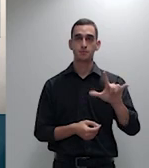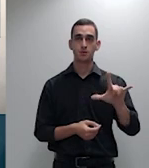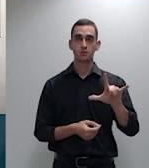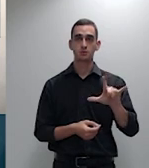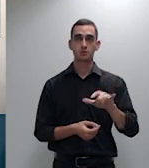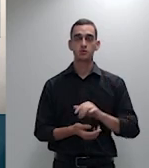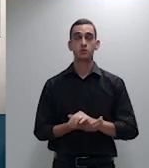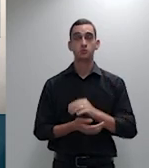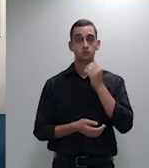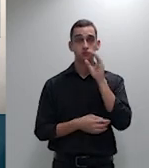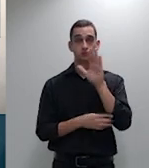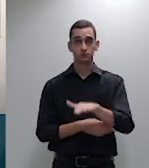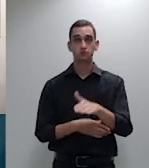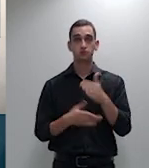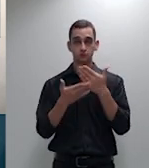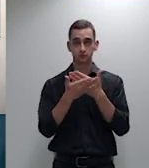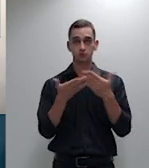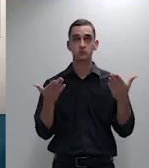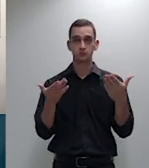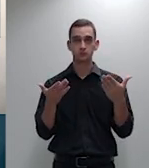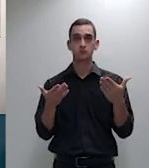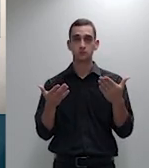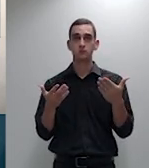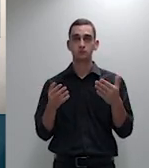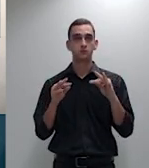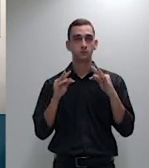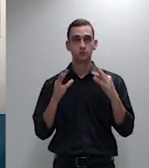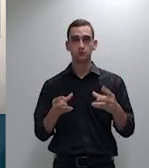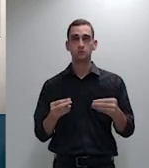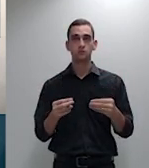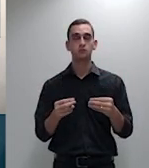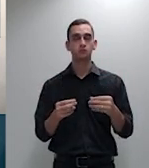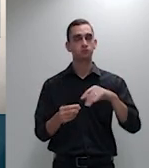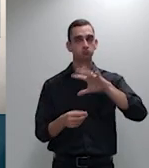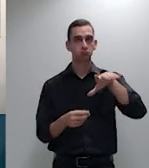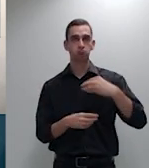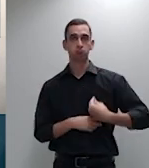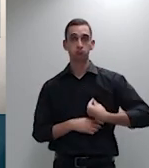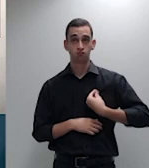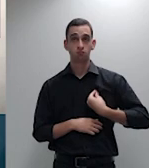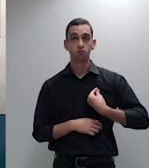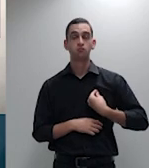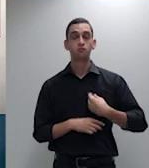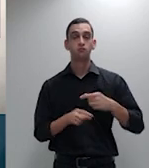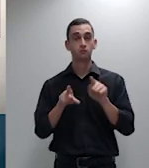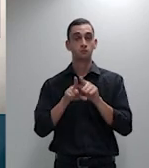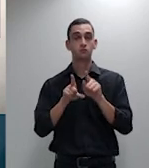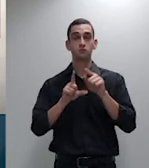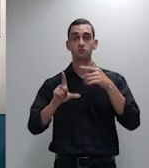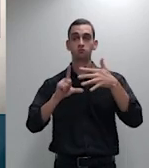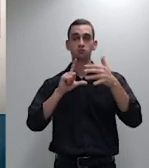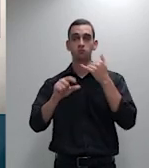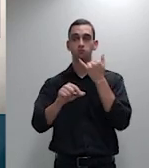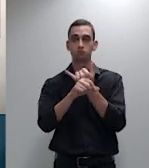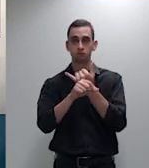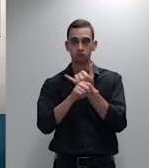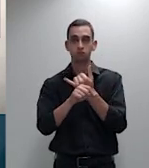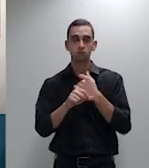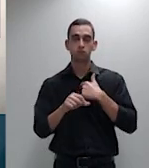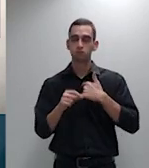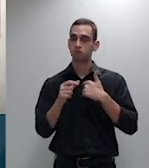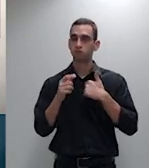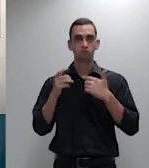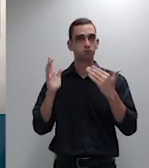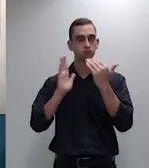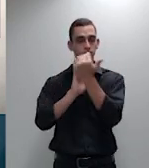colegas, a todos que participam da sessão e nos ouvem pela internet. Eu estou de acordo com o processo